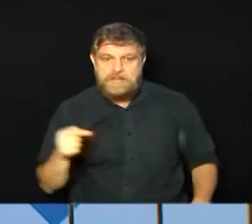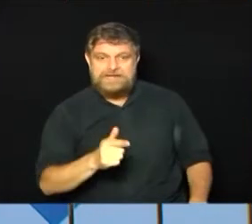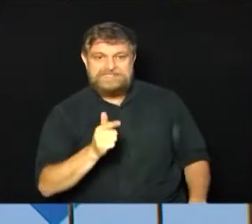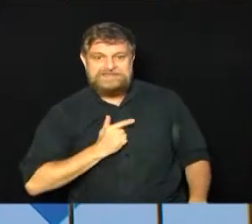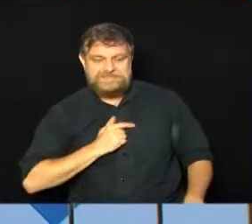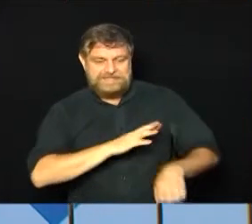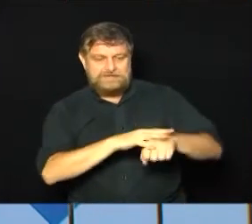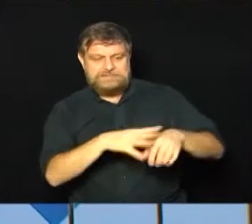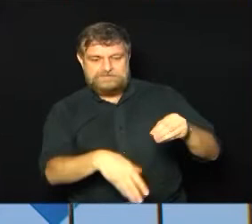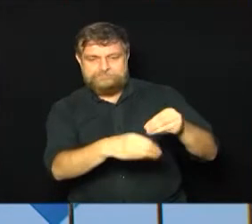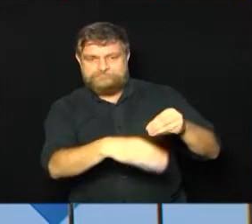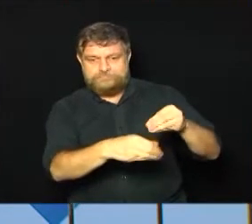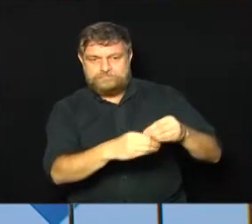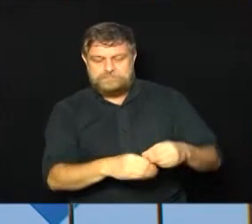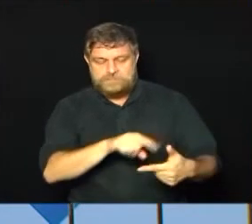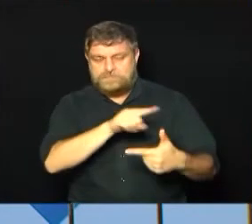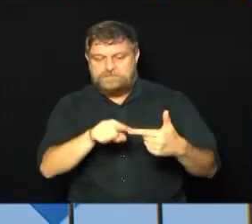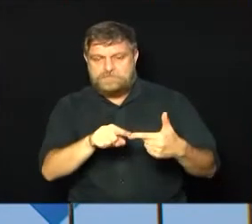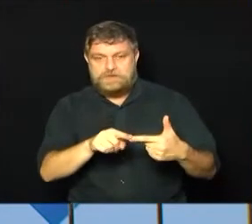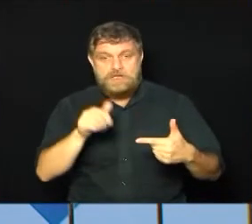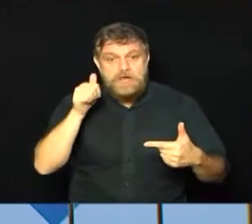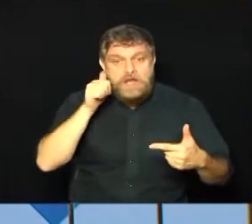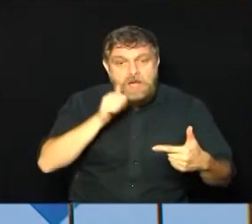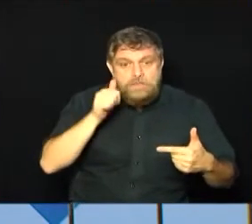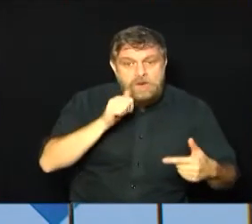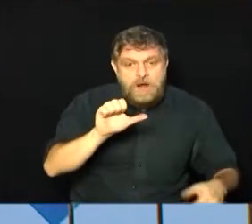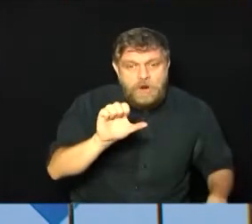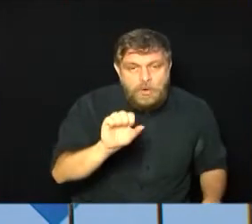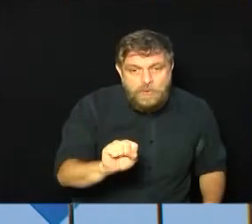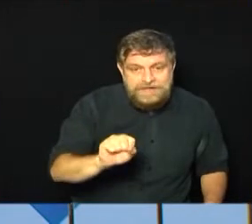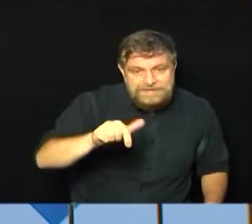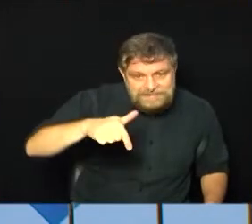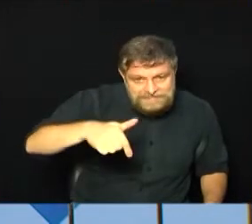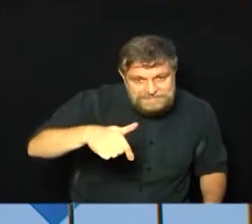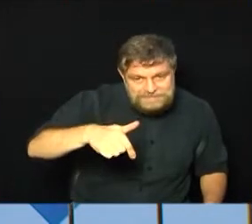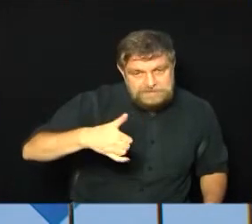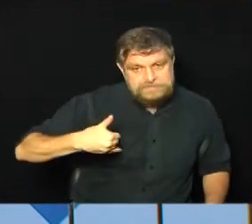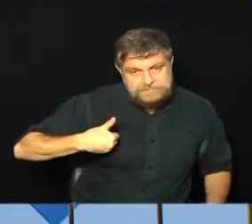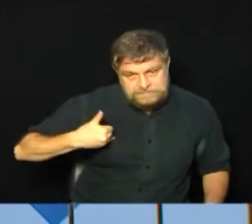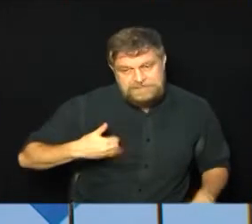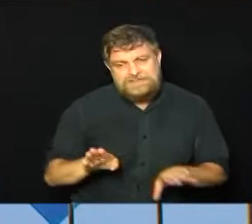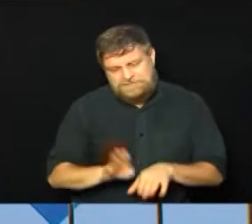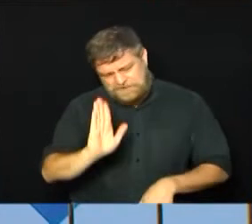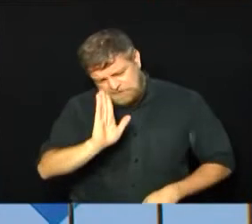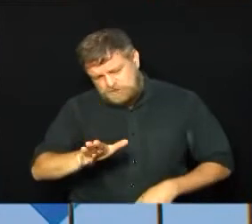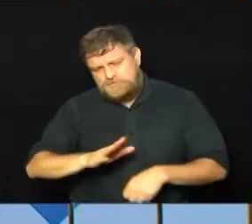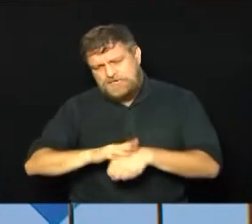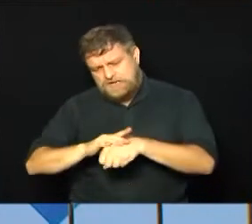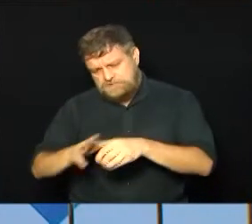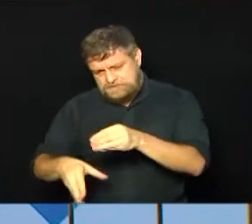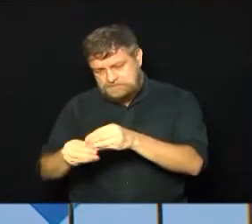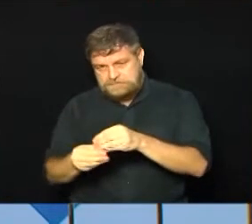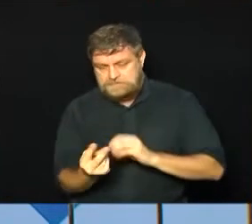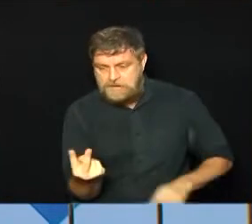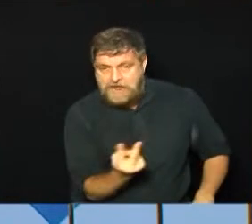comorbidades. A segunda foi uma mulher de 87 anos que também tinha comorbidade. As duas pessoas